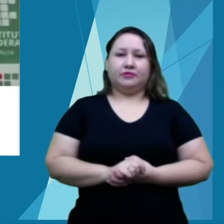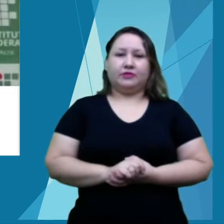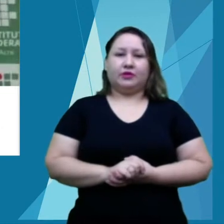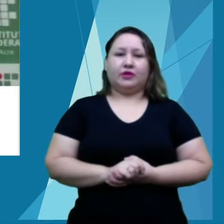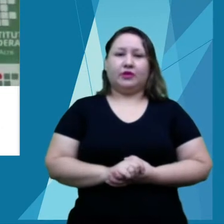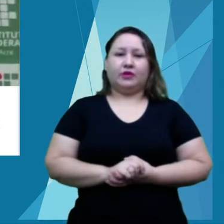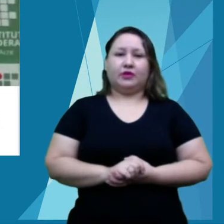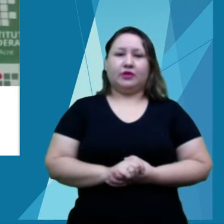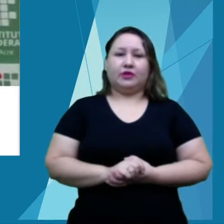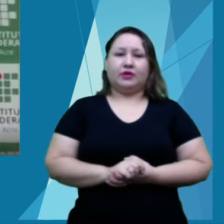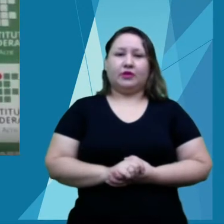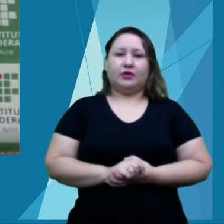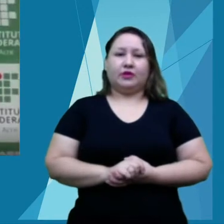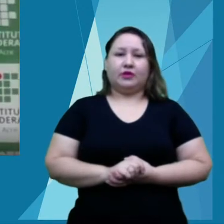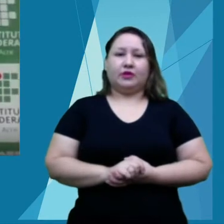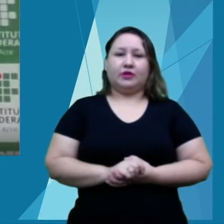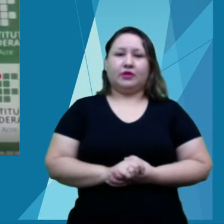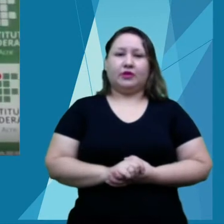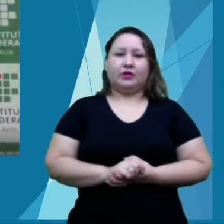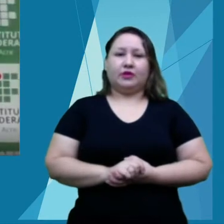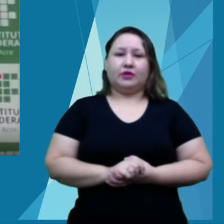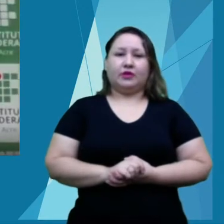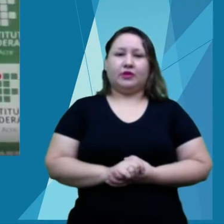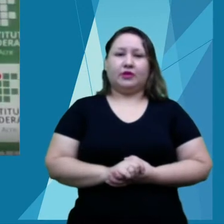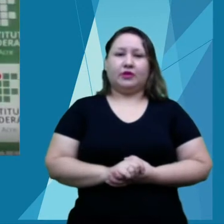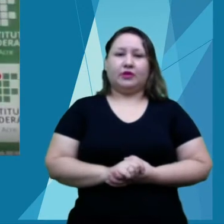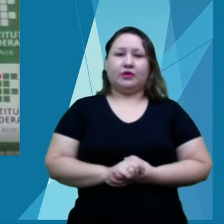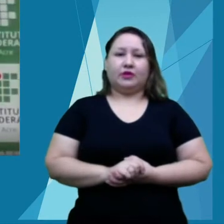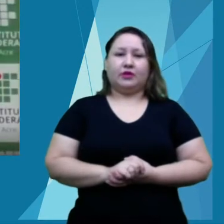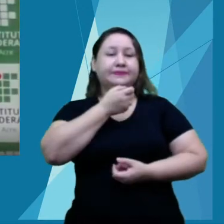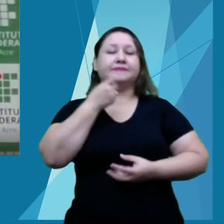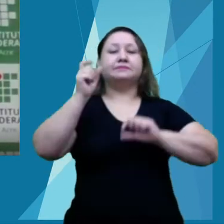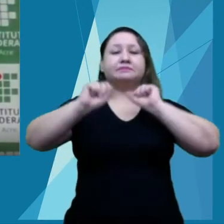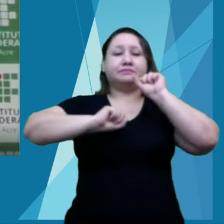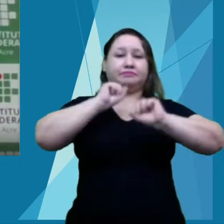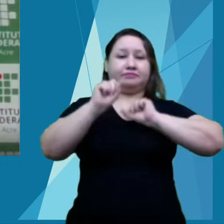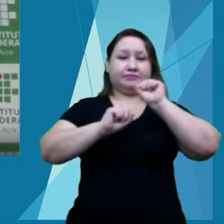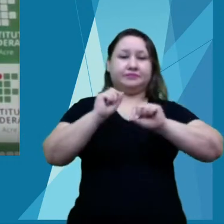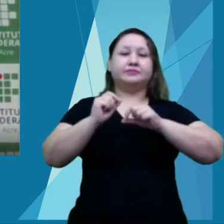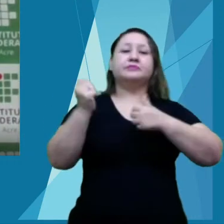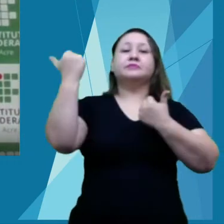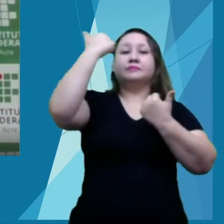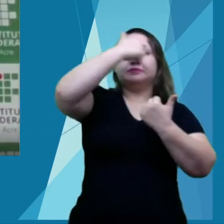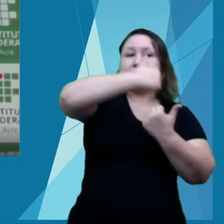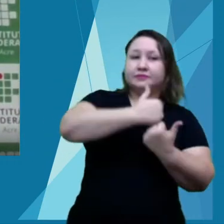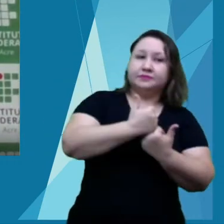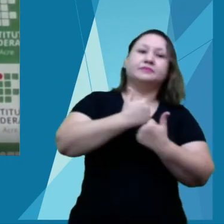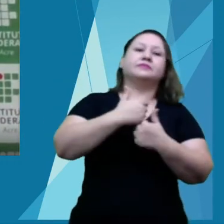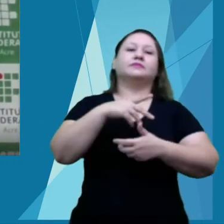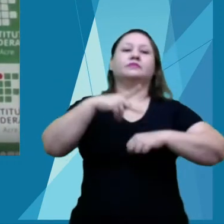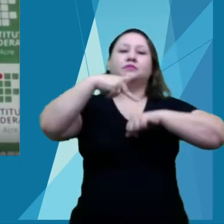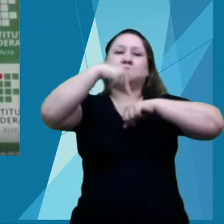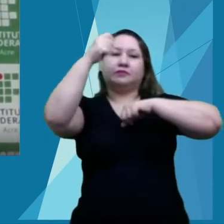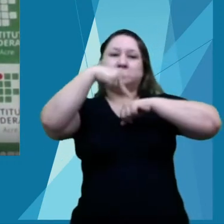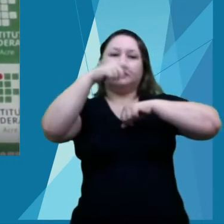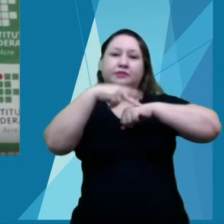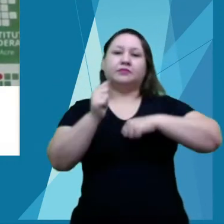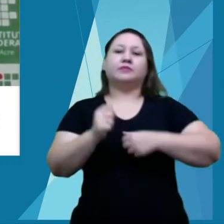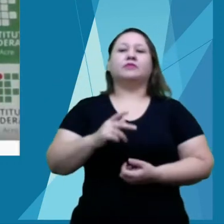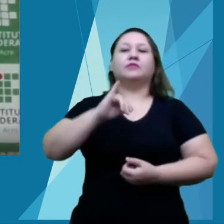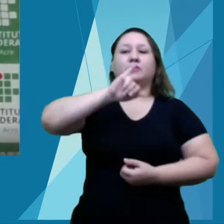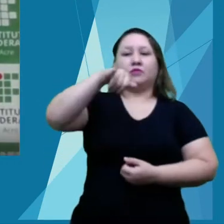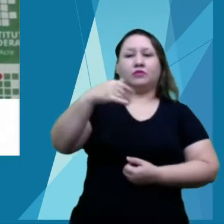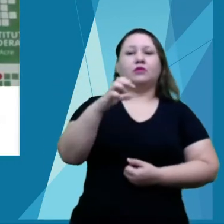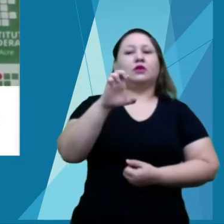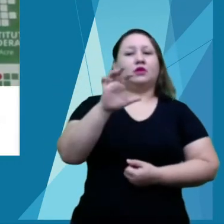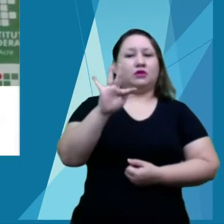Convidamos, para fazer uso da palavra, o Pró-Reitor de Pesquisa, Inovação e Pós-Graduação, Professor Jefferson